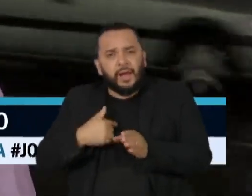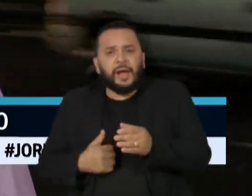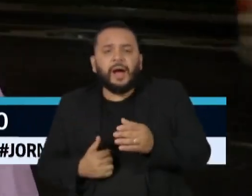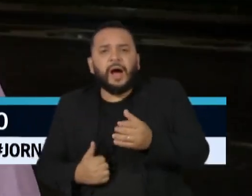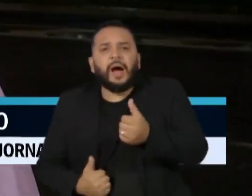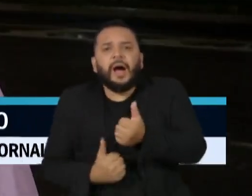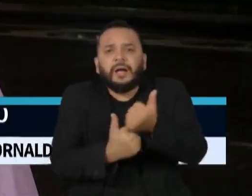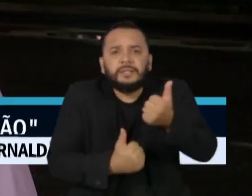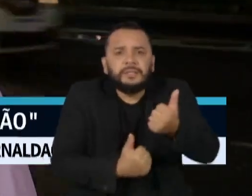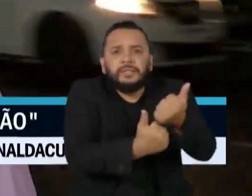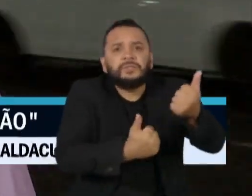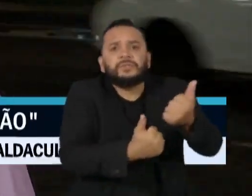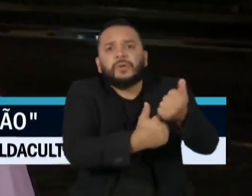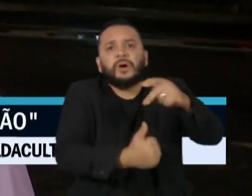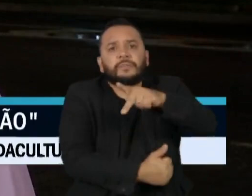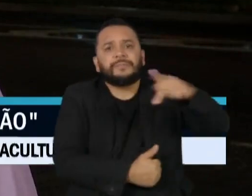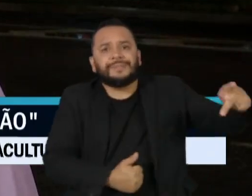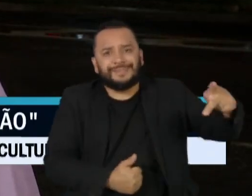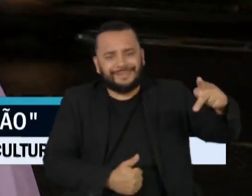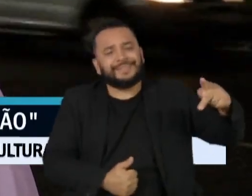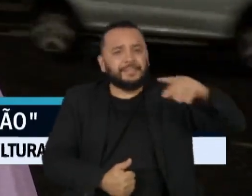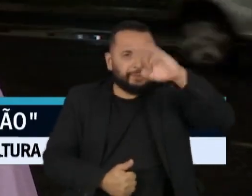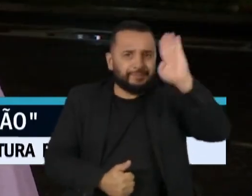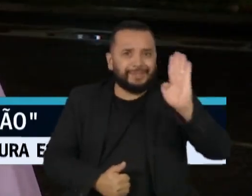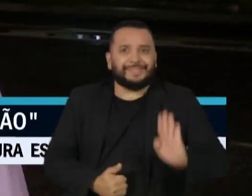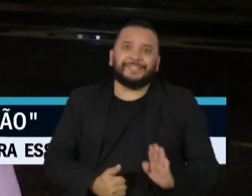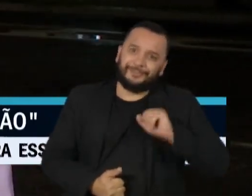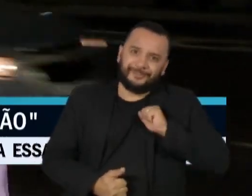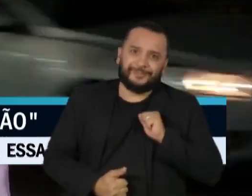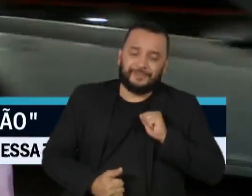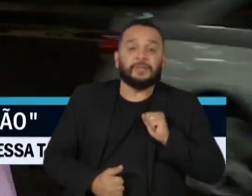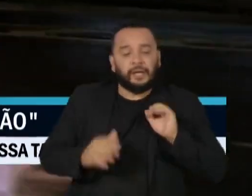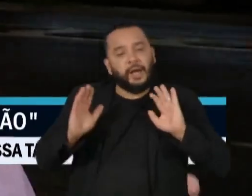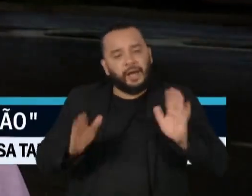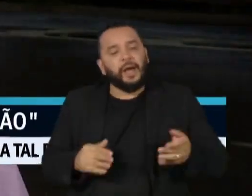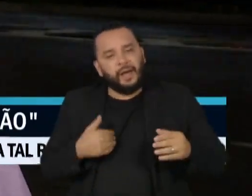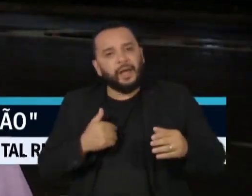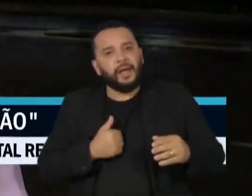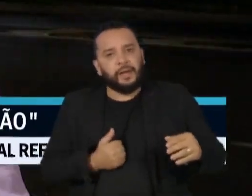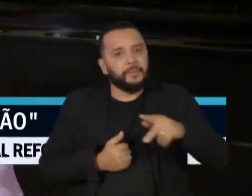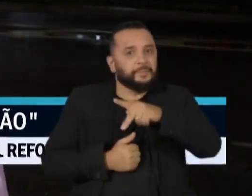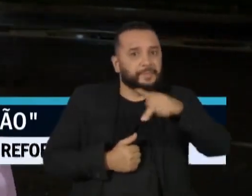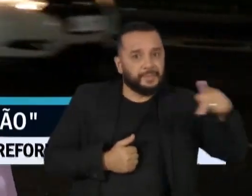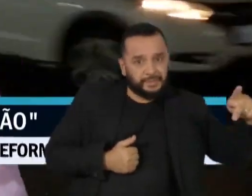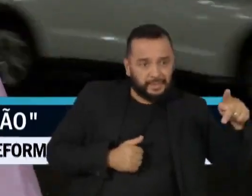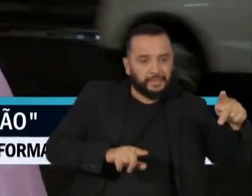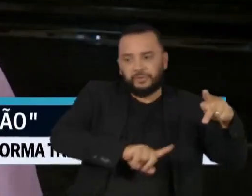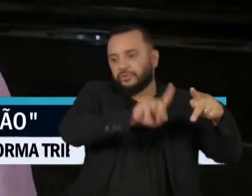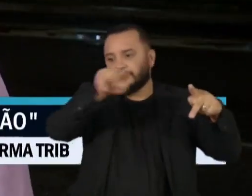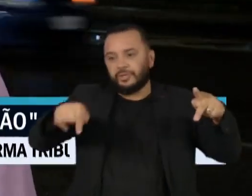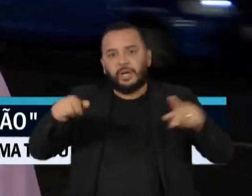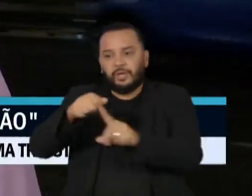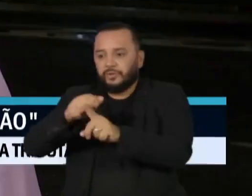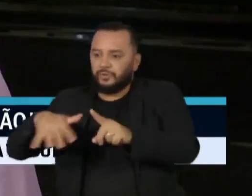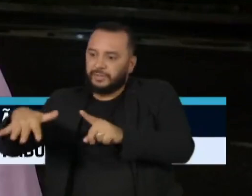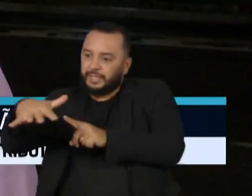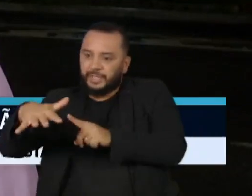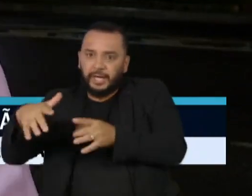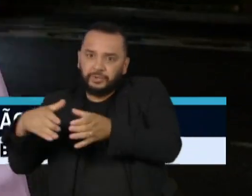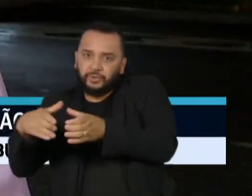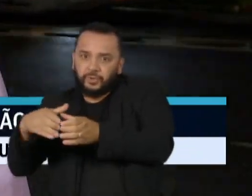assessoramento da presidência da República. É uma ponte entre o governo e a sociedade, que contribui por meio dos